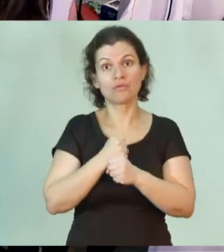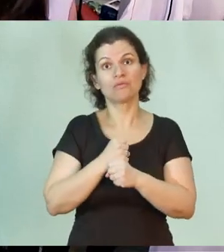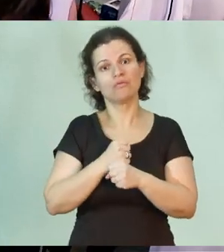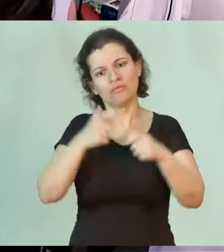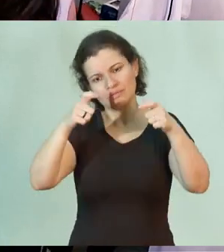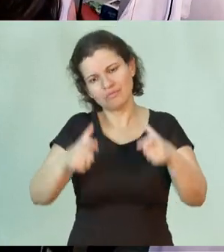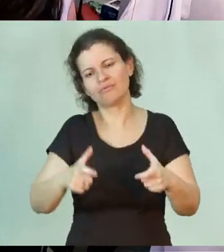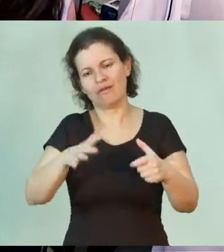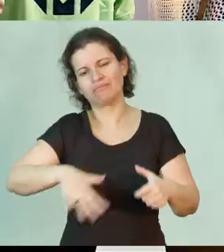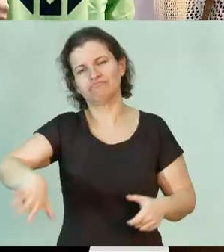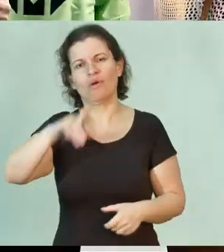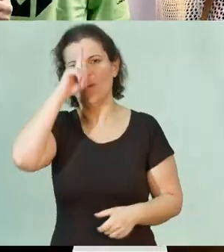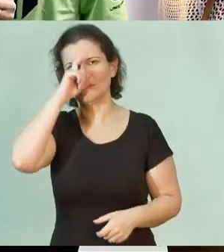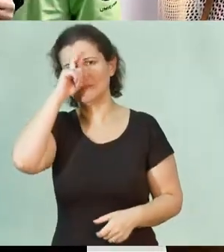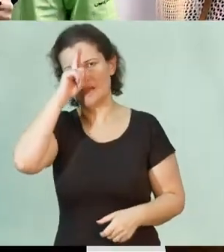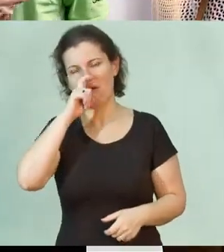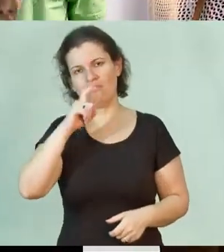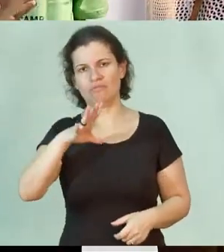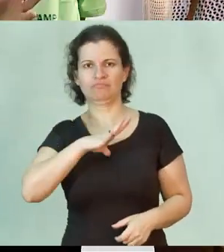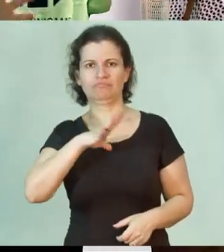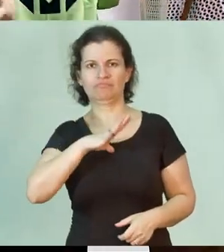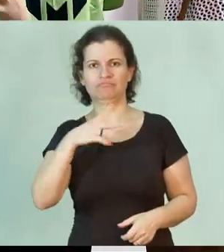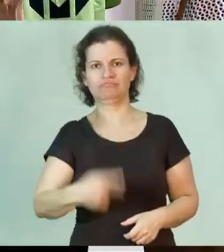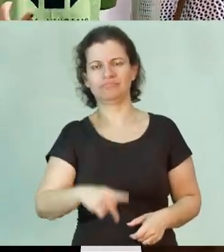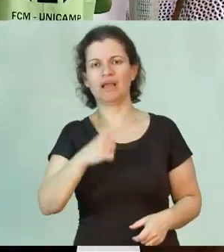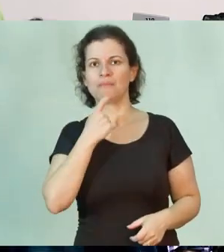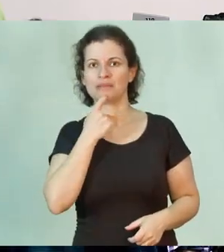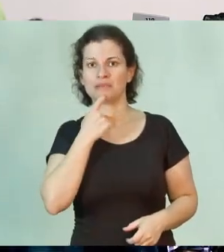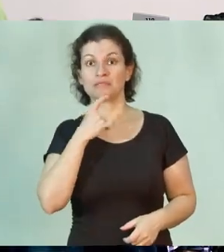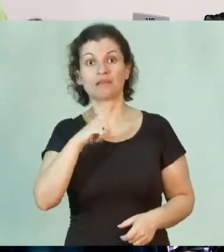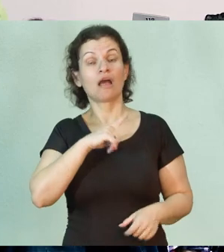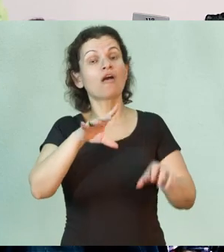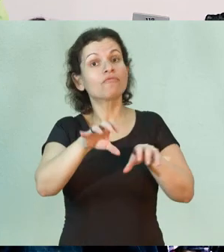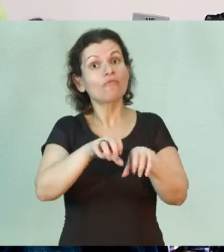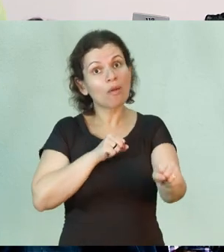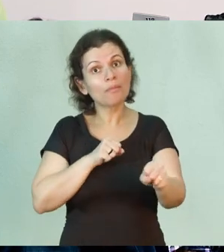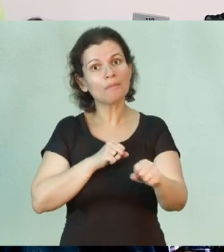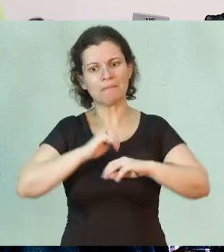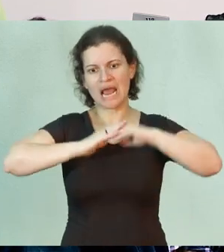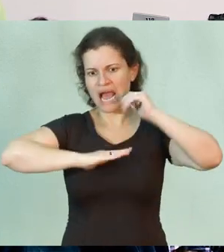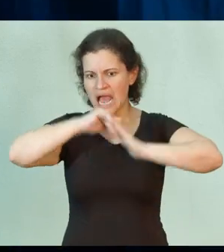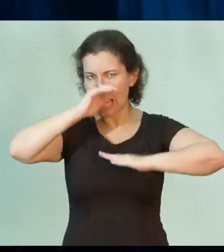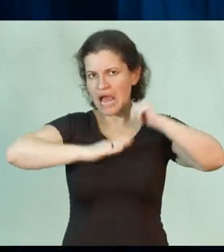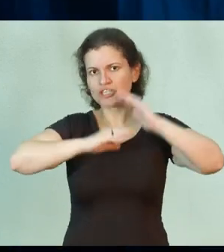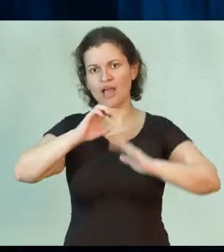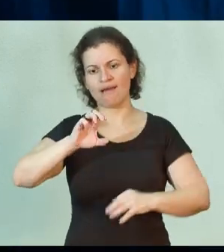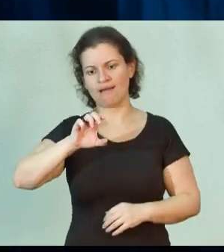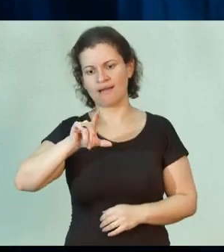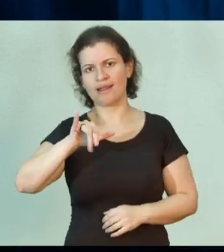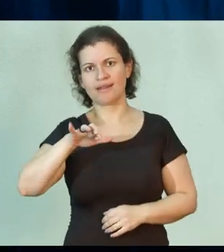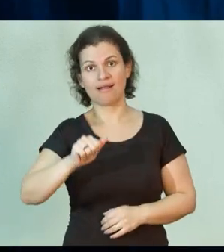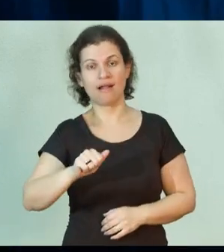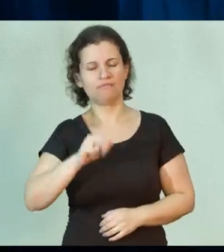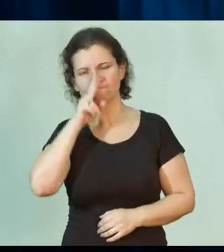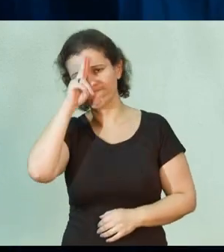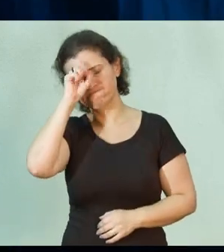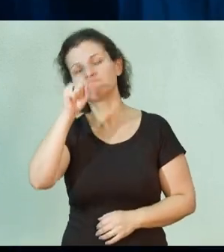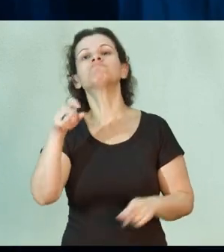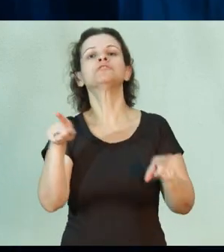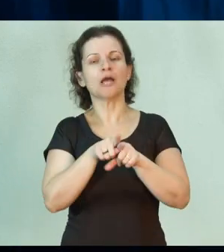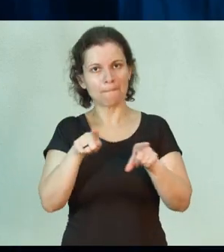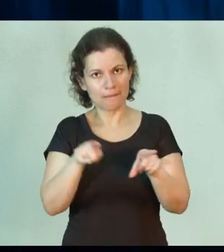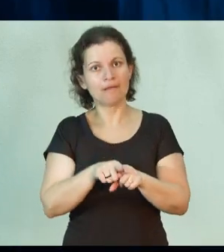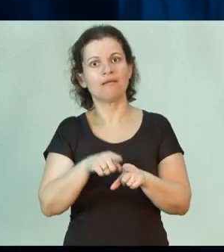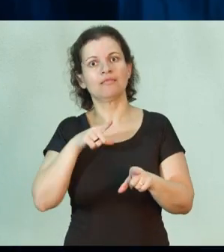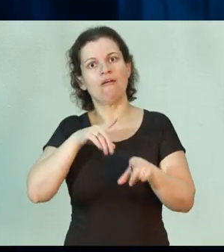Rede Básica de Campinas. Além de ter uma formação da prática clínica muito sólida, ele